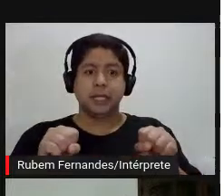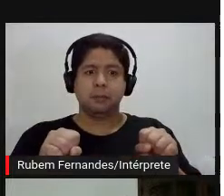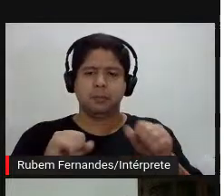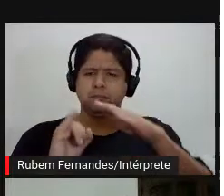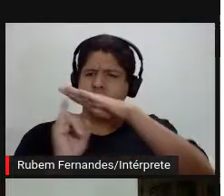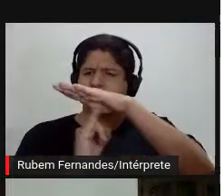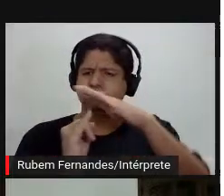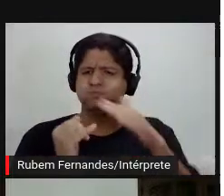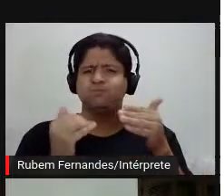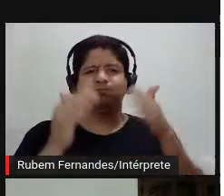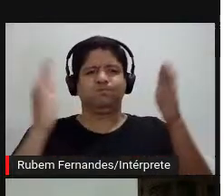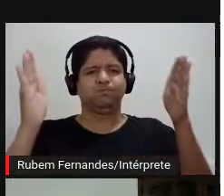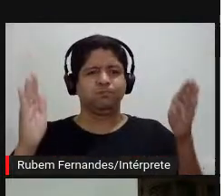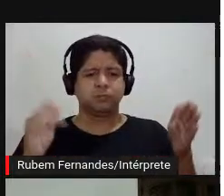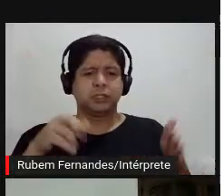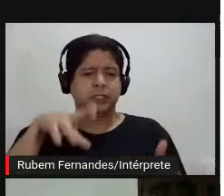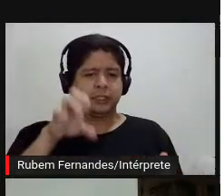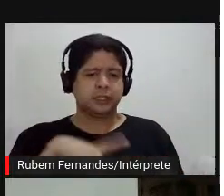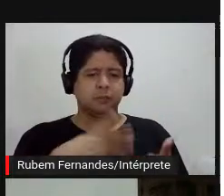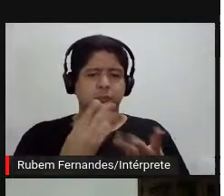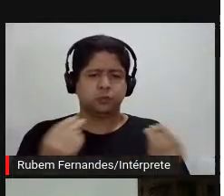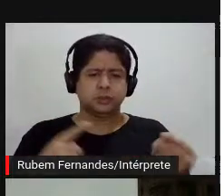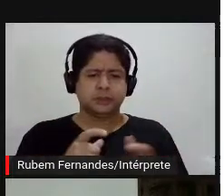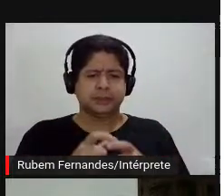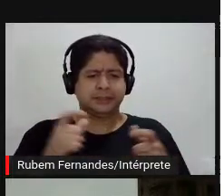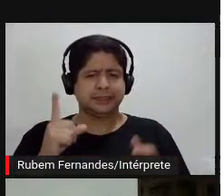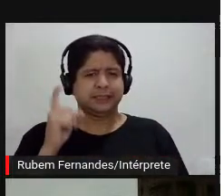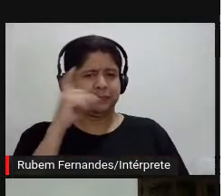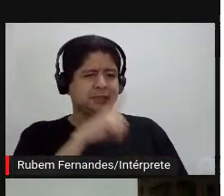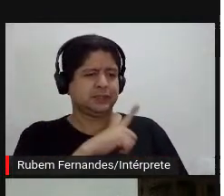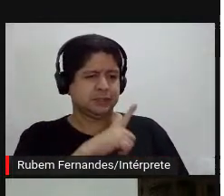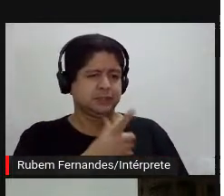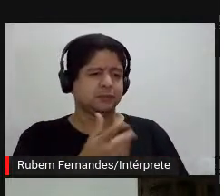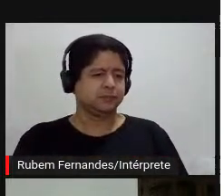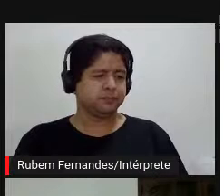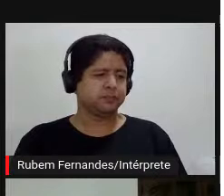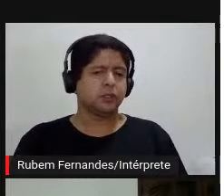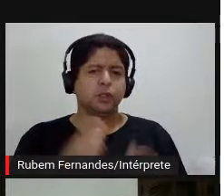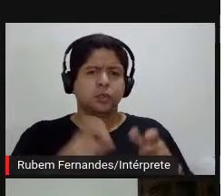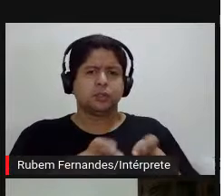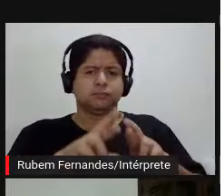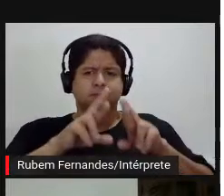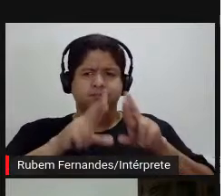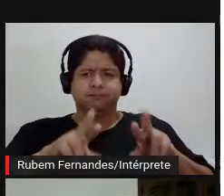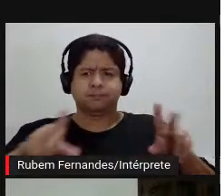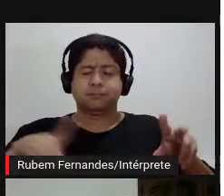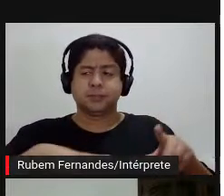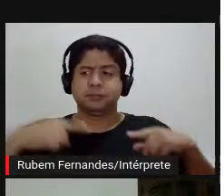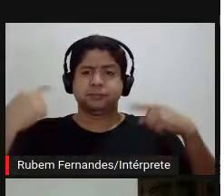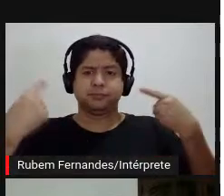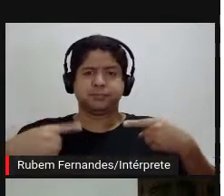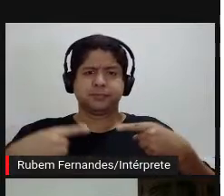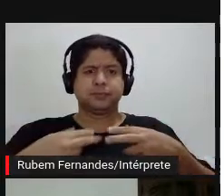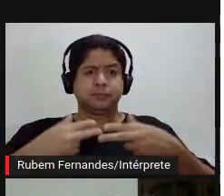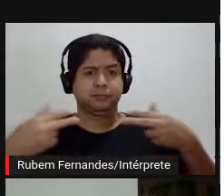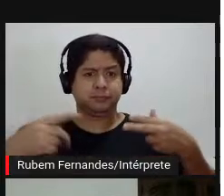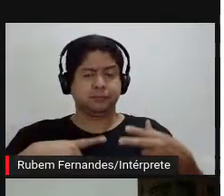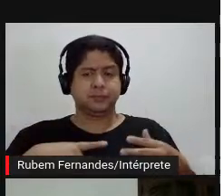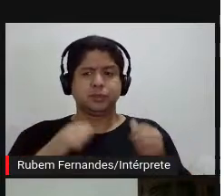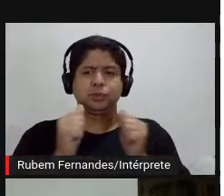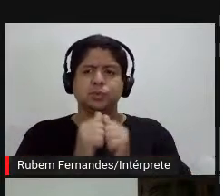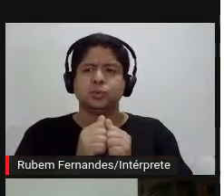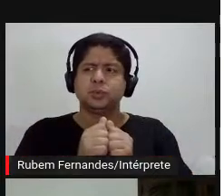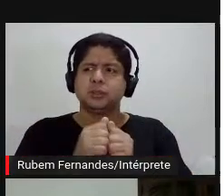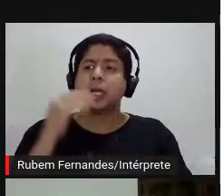hiperinstitucionalizado, né, um sistema de arte é bastante complexo, né, e todos esses elementos estão ali concorrendo para como vai ser a